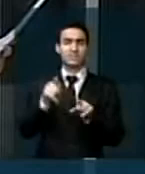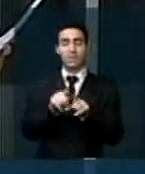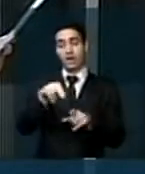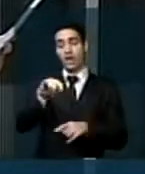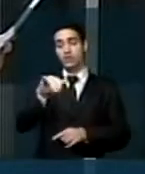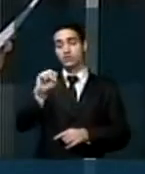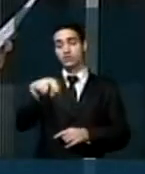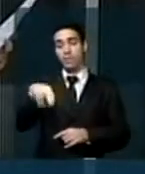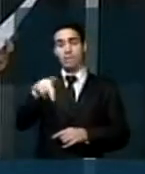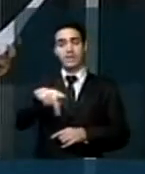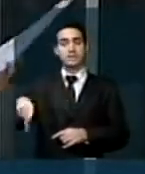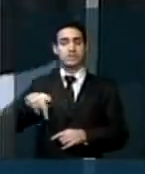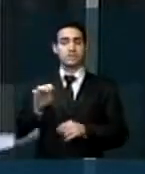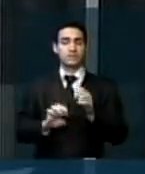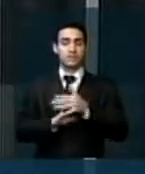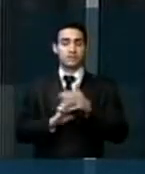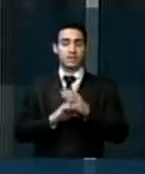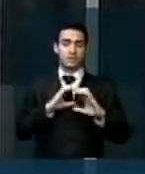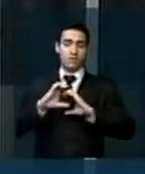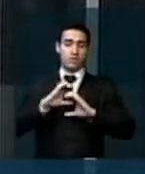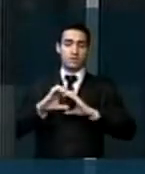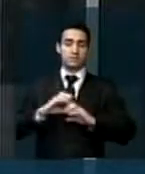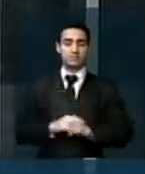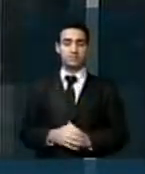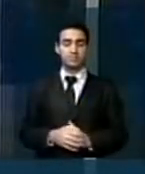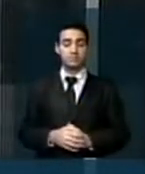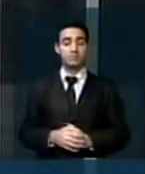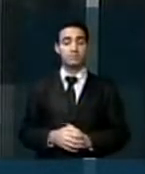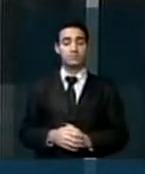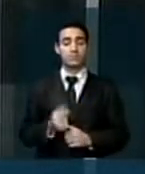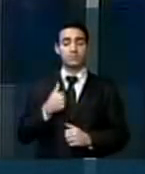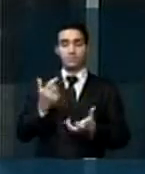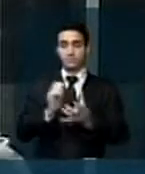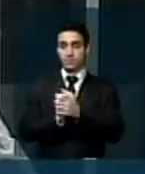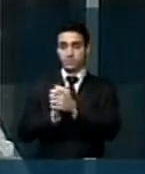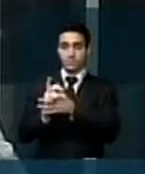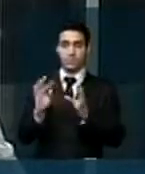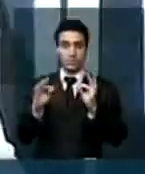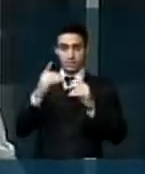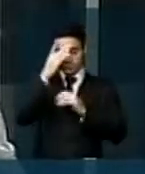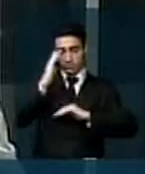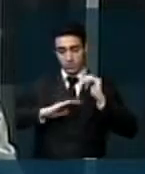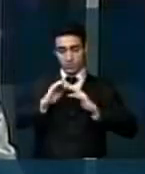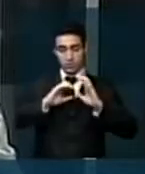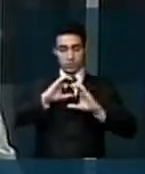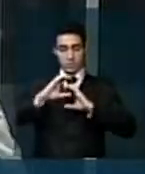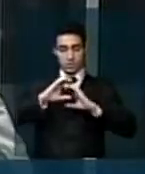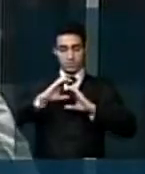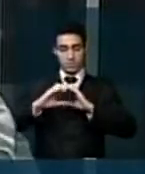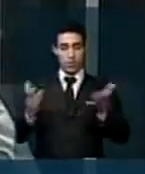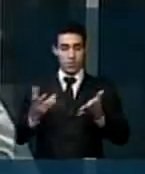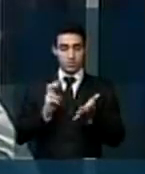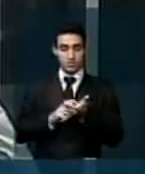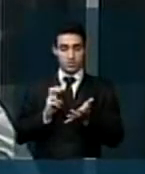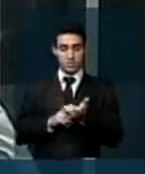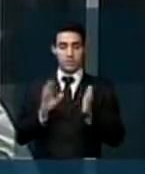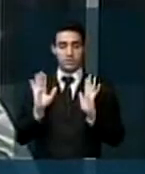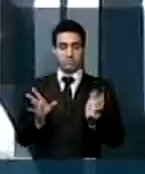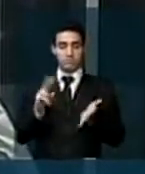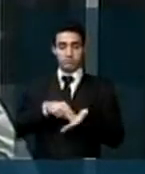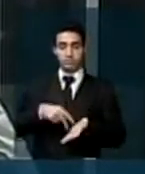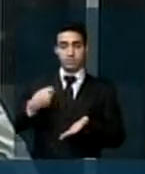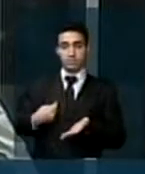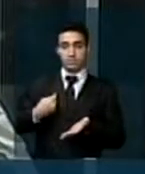Breve, presidente da Empresa Brasileira de Comunicação. Quero aqui saudar todos os comunicadores que, na manhã de hoje, vêm a este